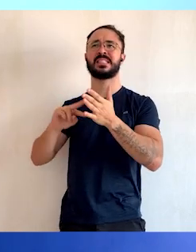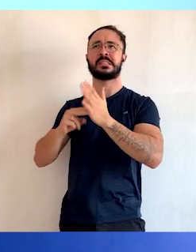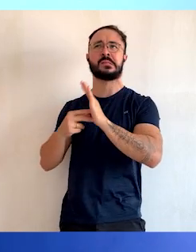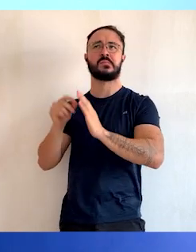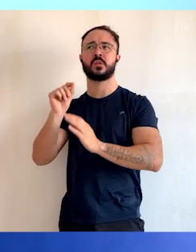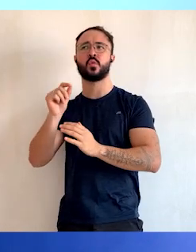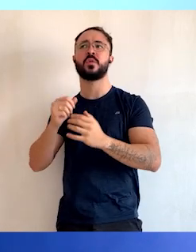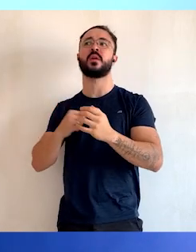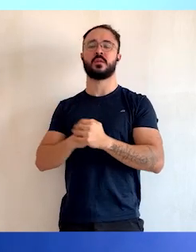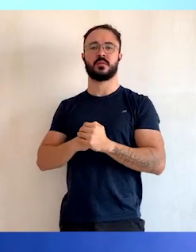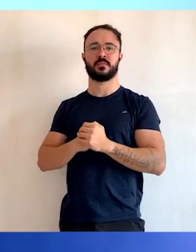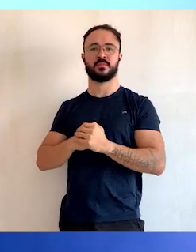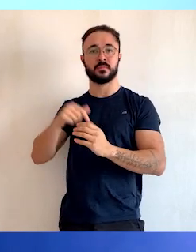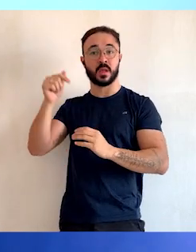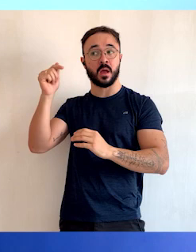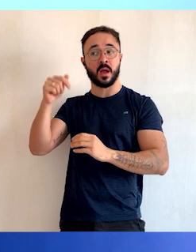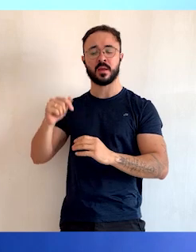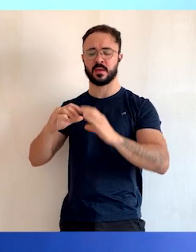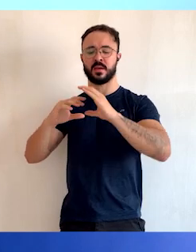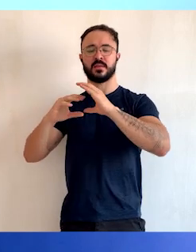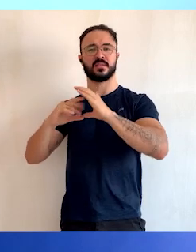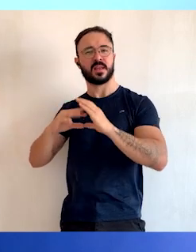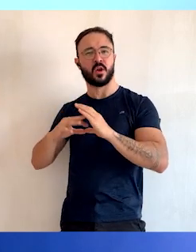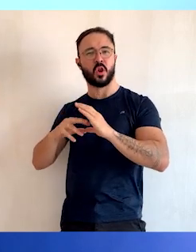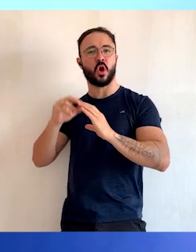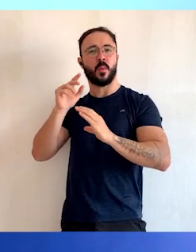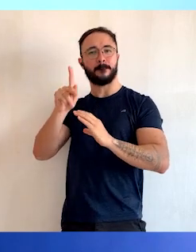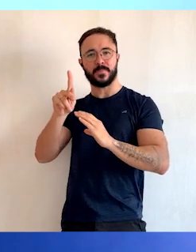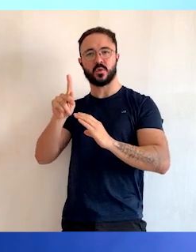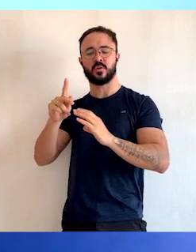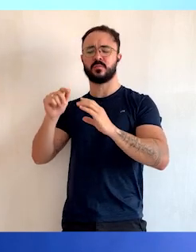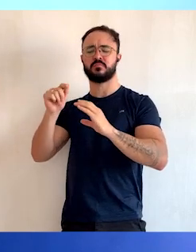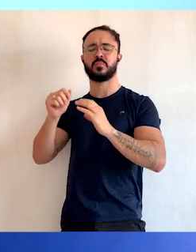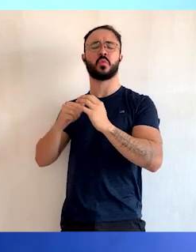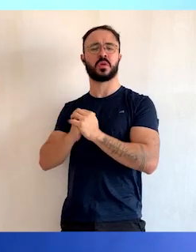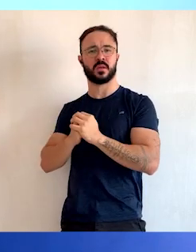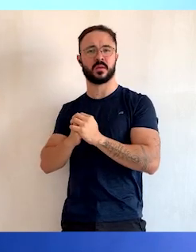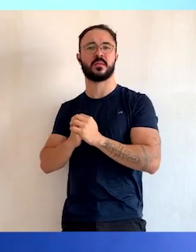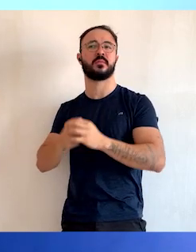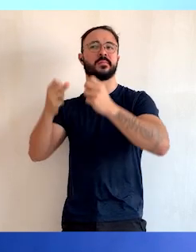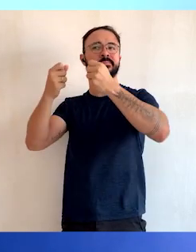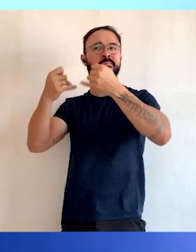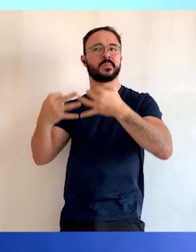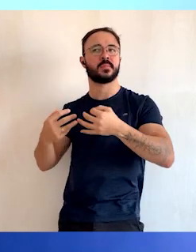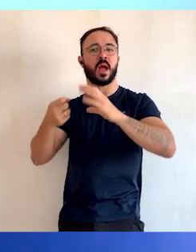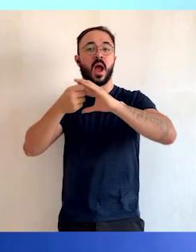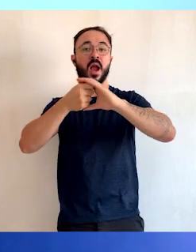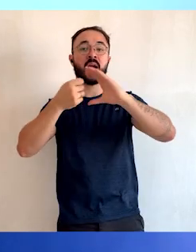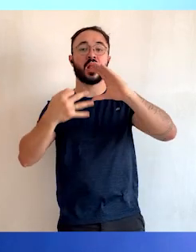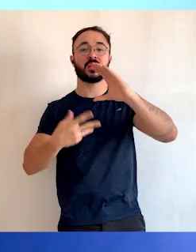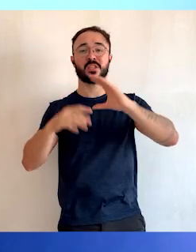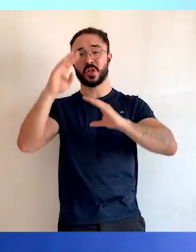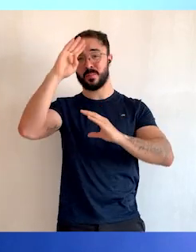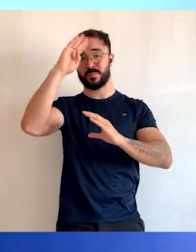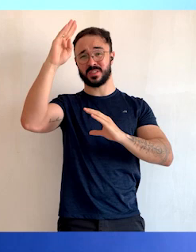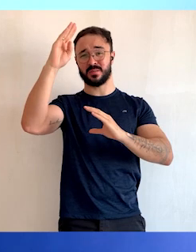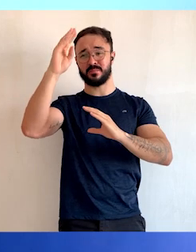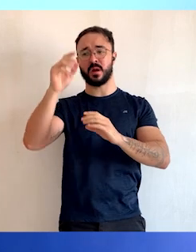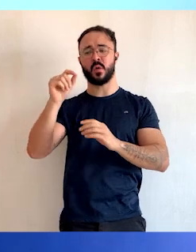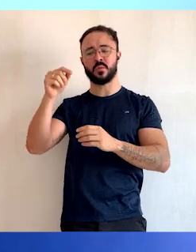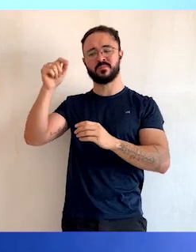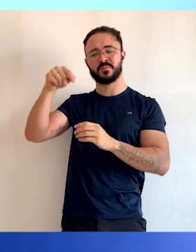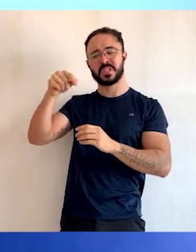A célula procarionte é caracterizada principalmente por não ter uma